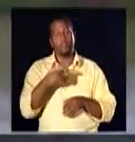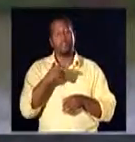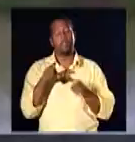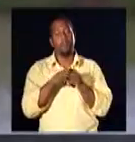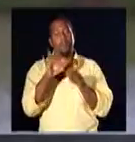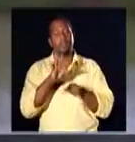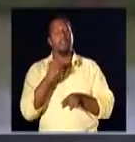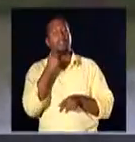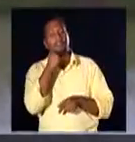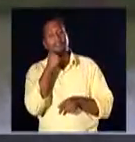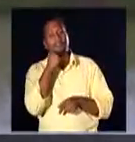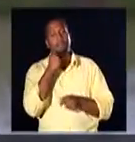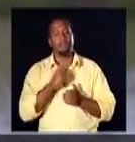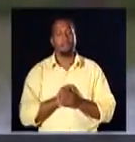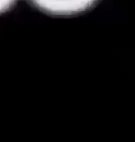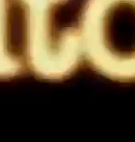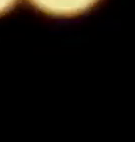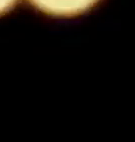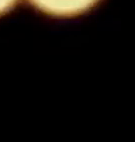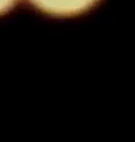e Direitos Humanos e Unijorge.